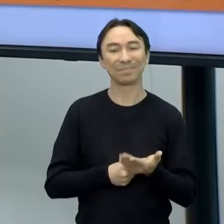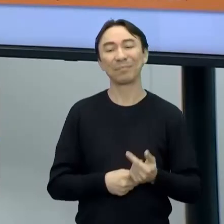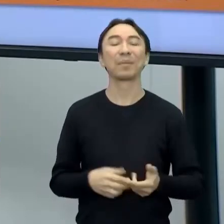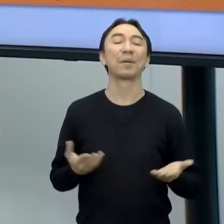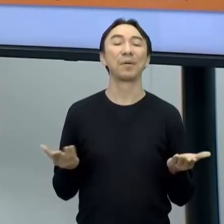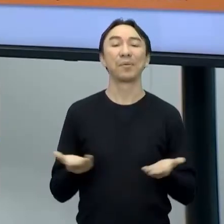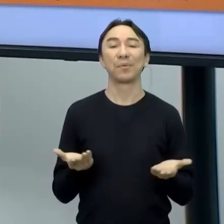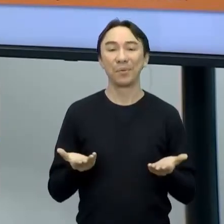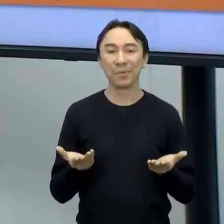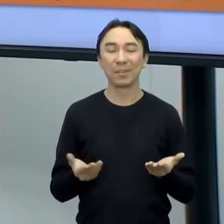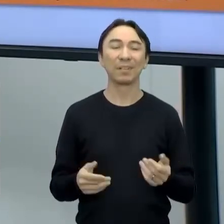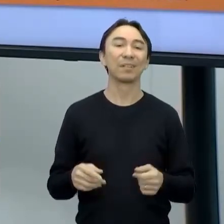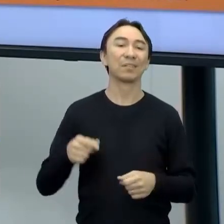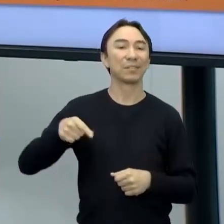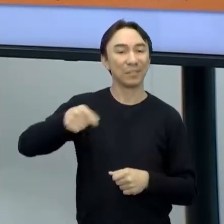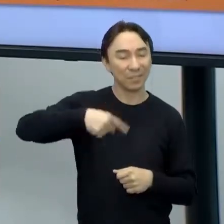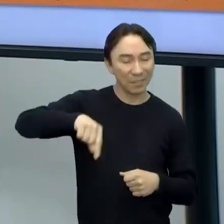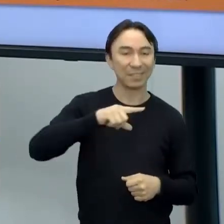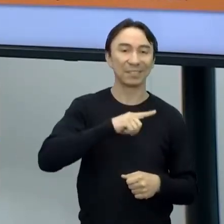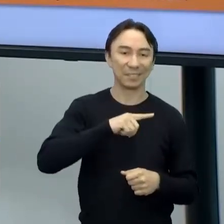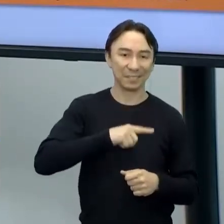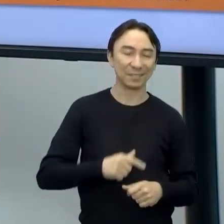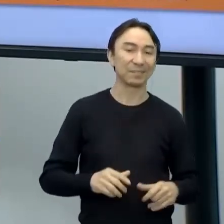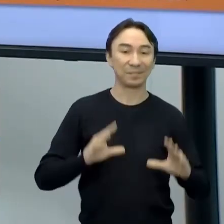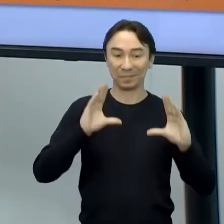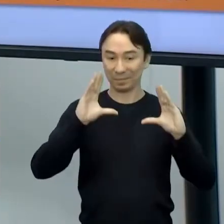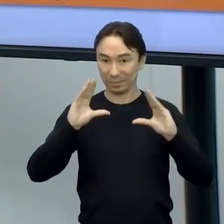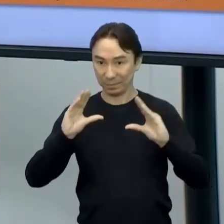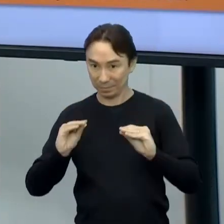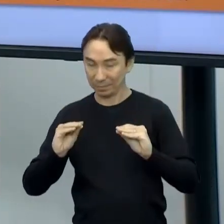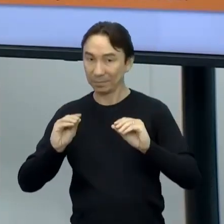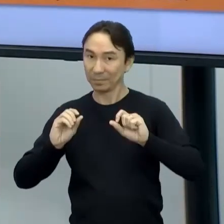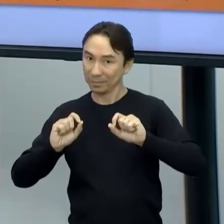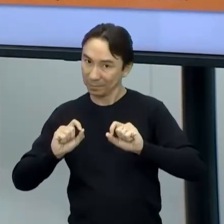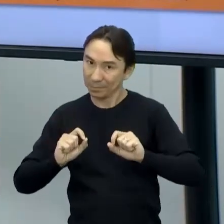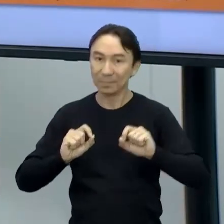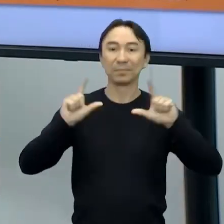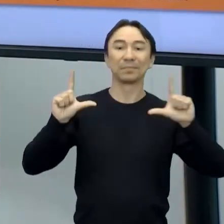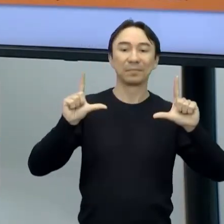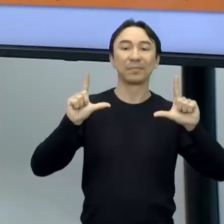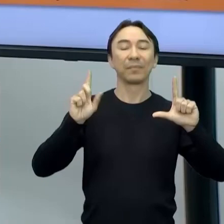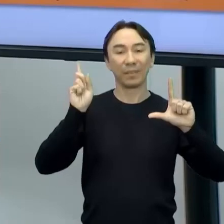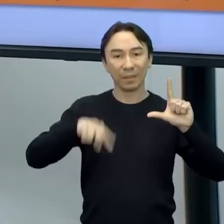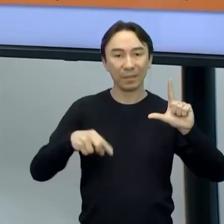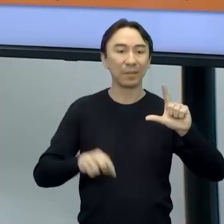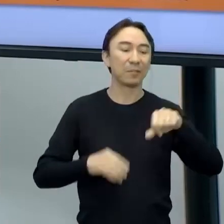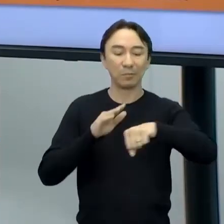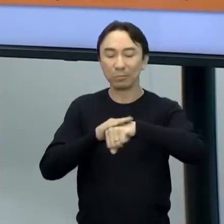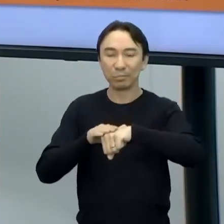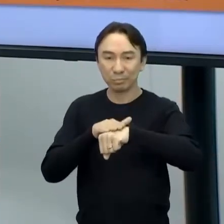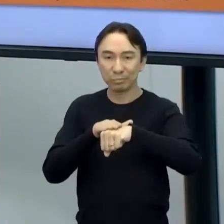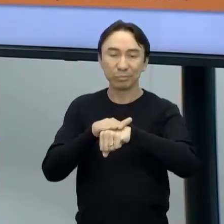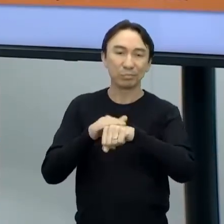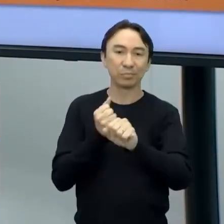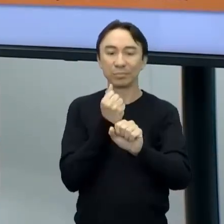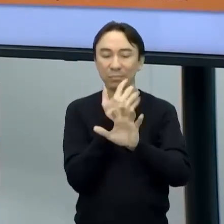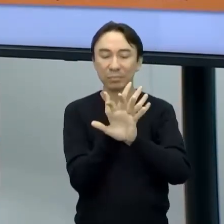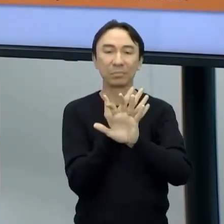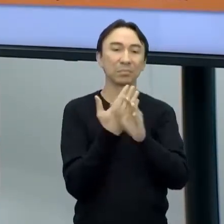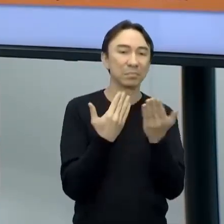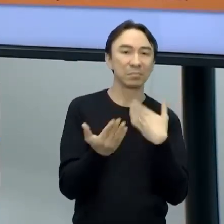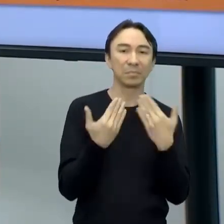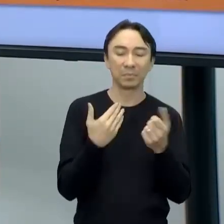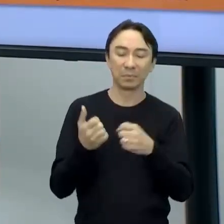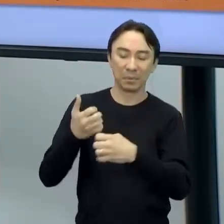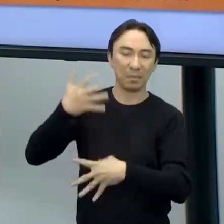de partir para o período de conversa, bate-papo. Estou querendo me mandar